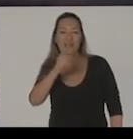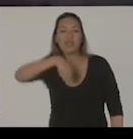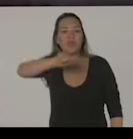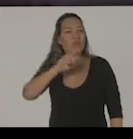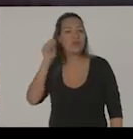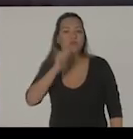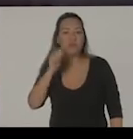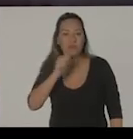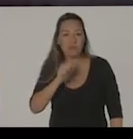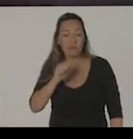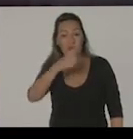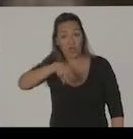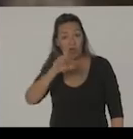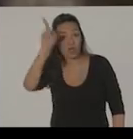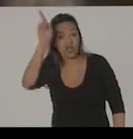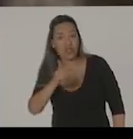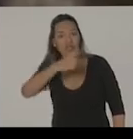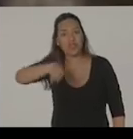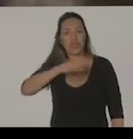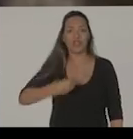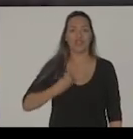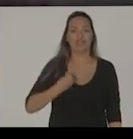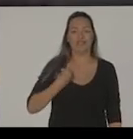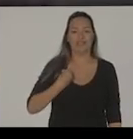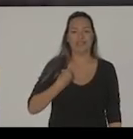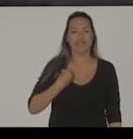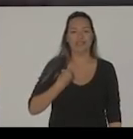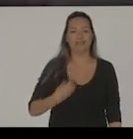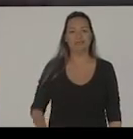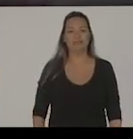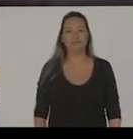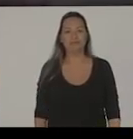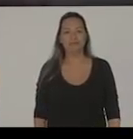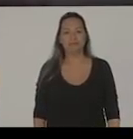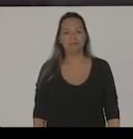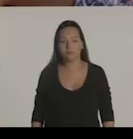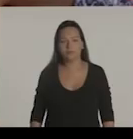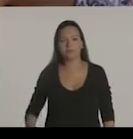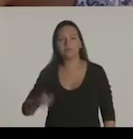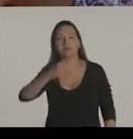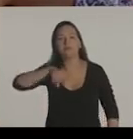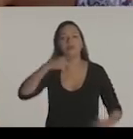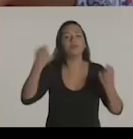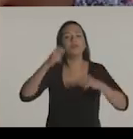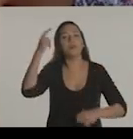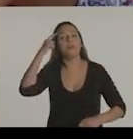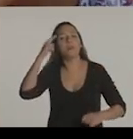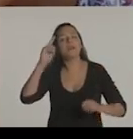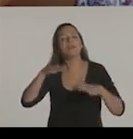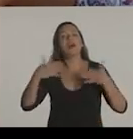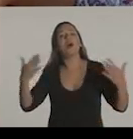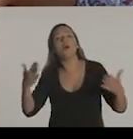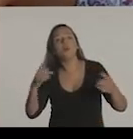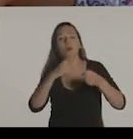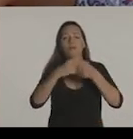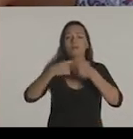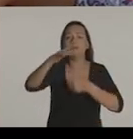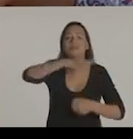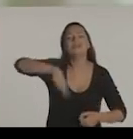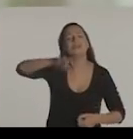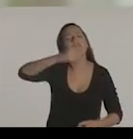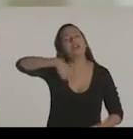Somos todas 50. É pelos nossos direitos. É pelas nossas vidas. É uma questão de definir também que cidade a gente quer.